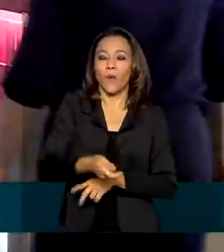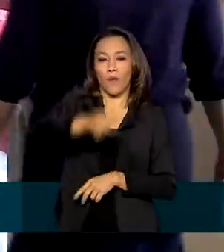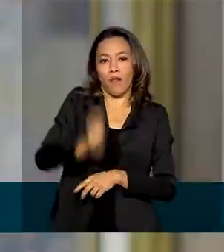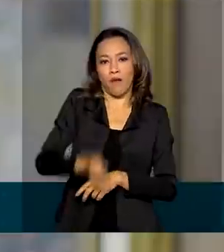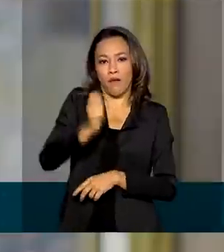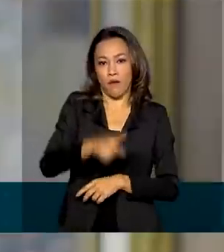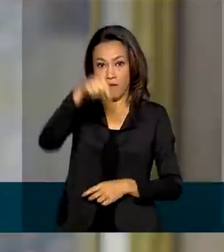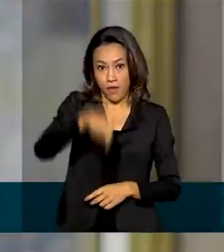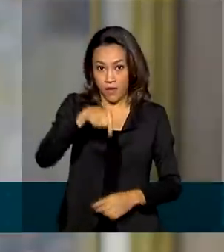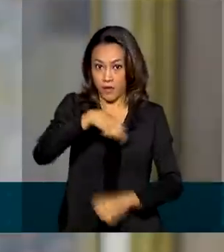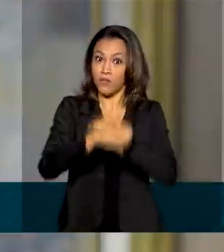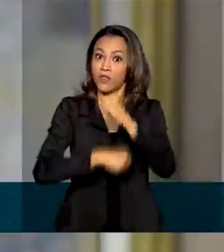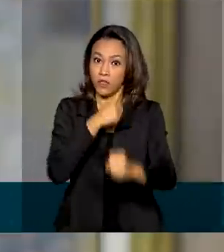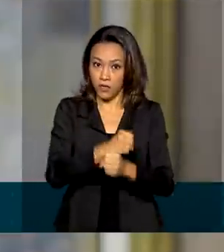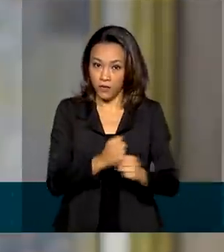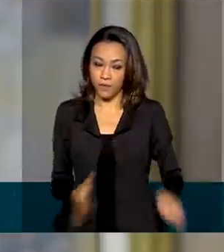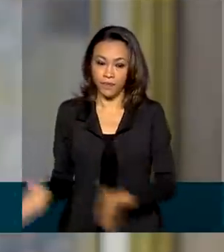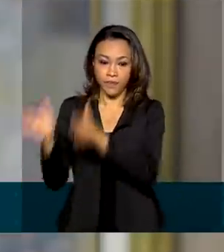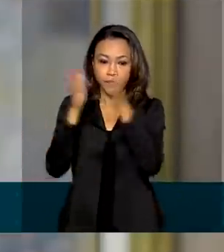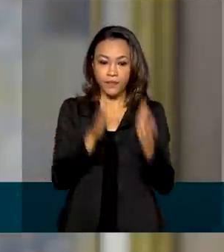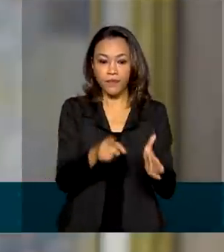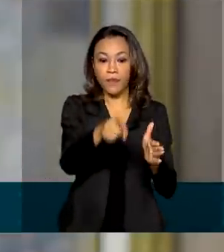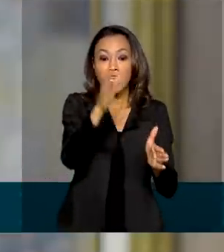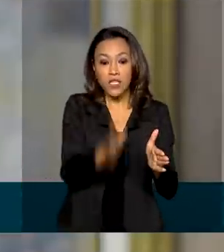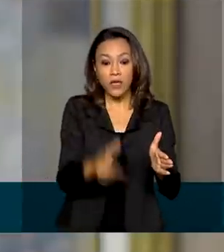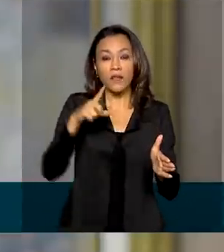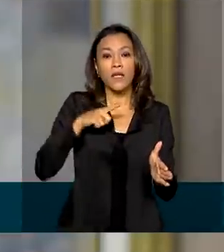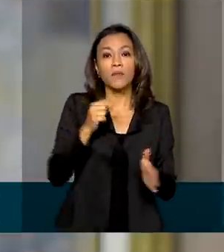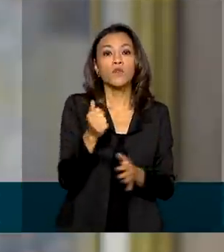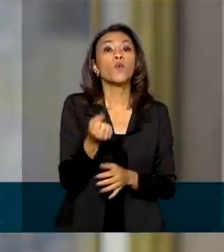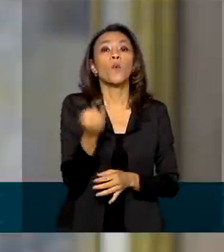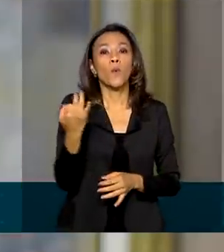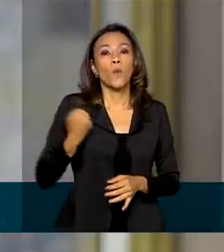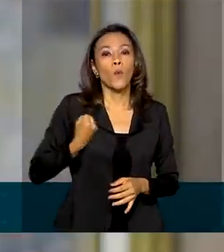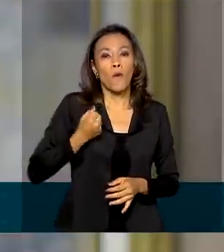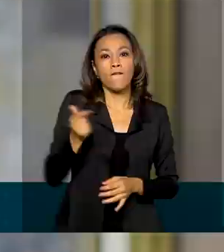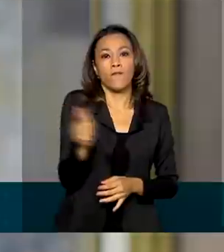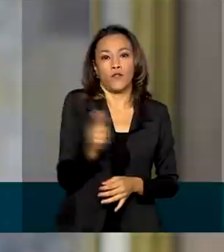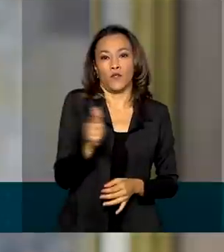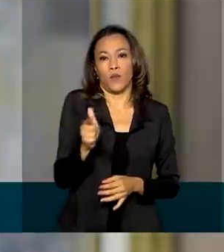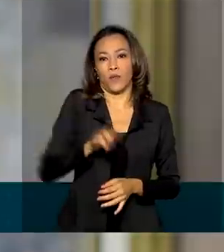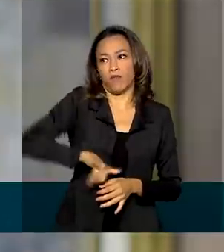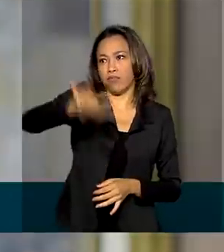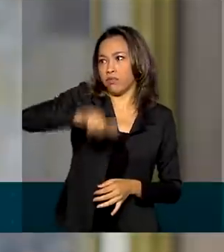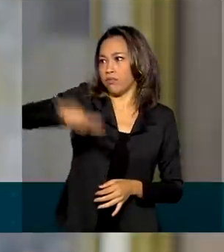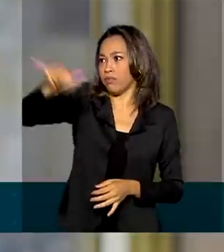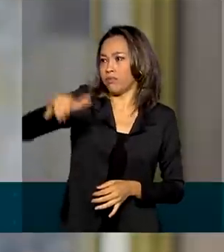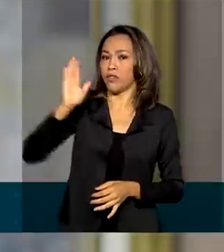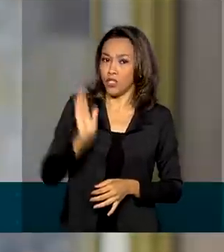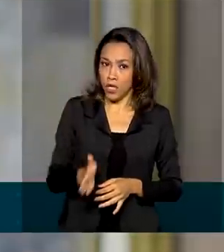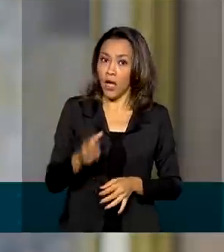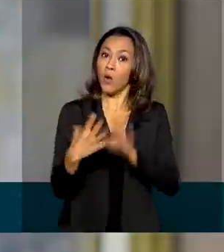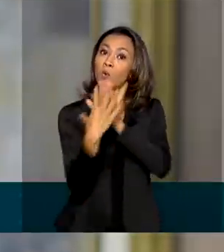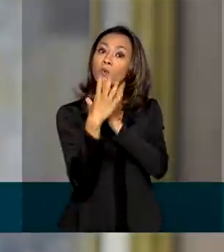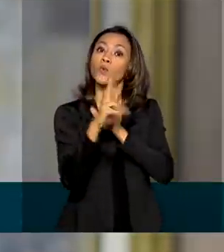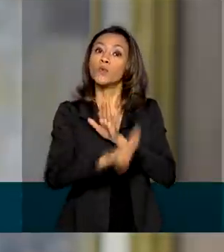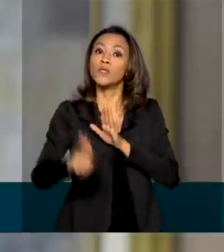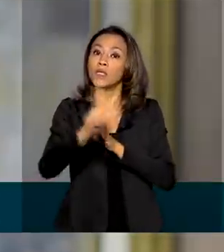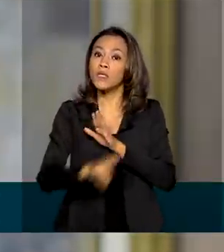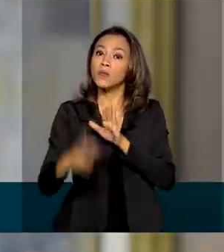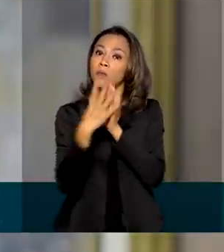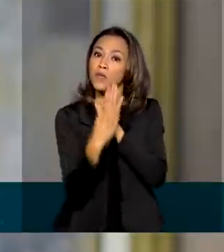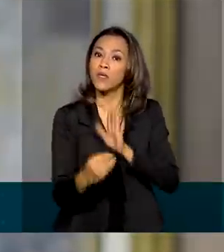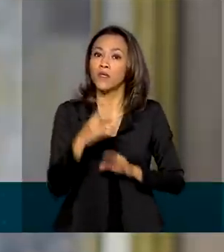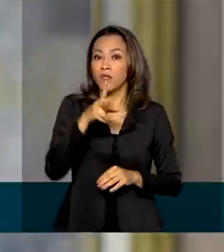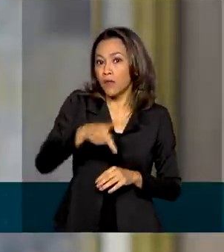este ano. Nós já temos 22 aeroportos no Brasil já operados mediante concessão, então nós temos aí bons